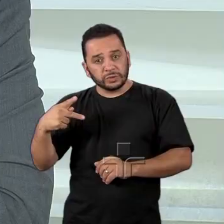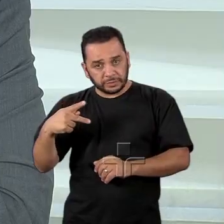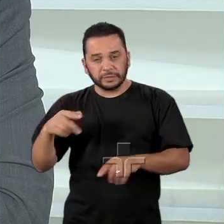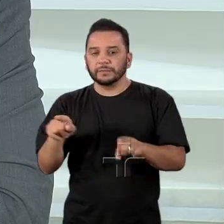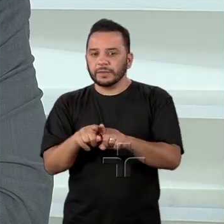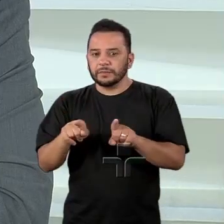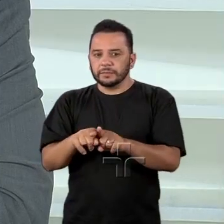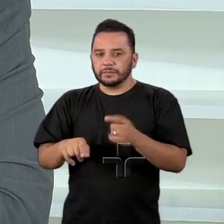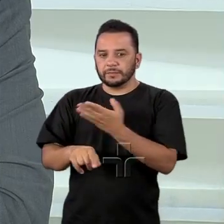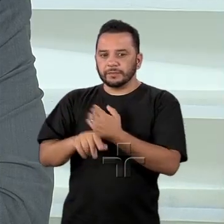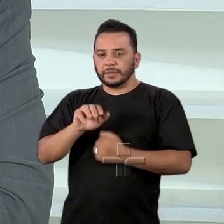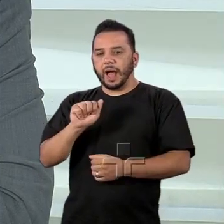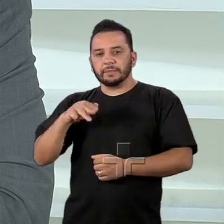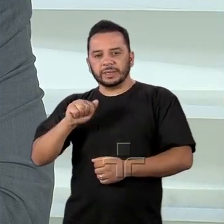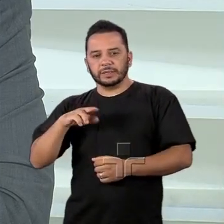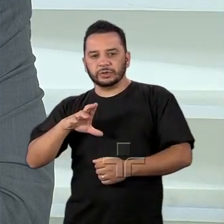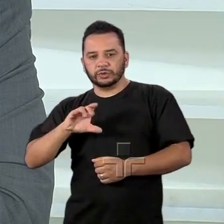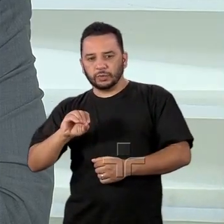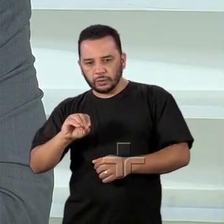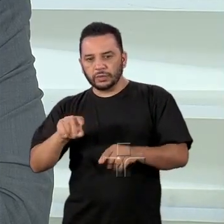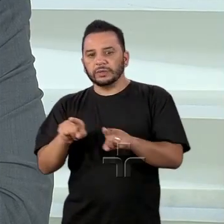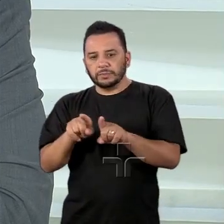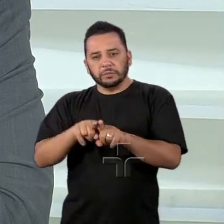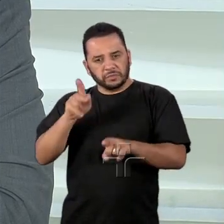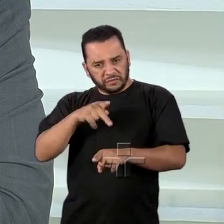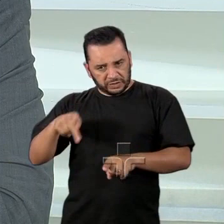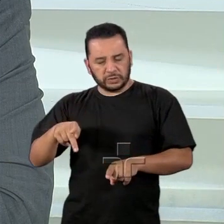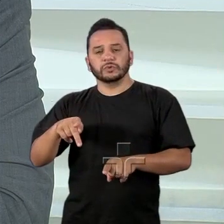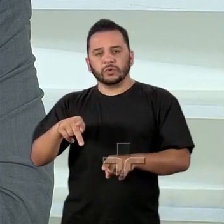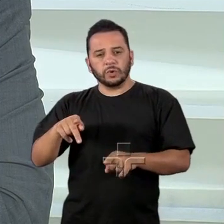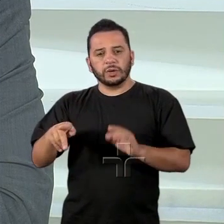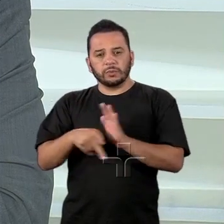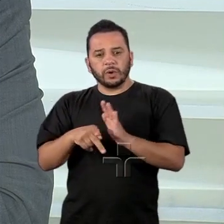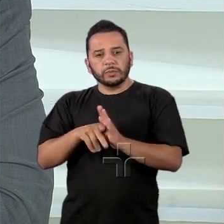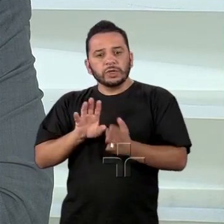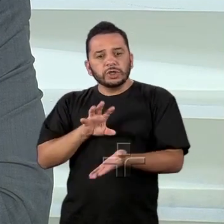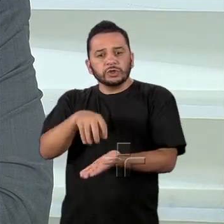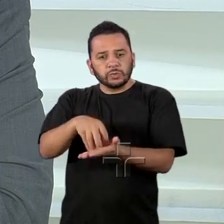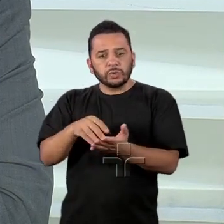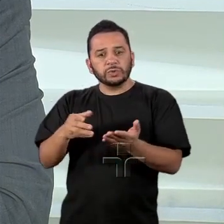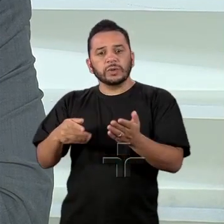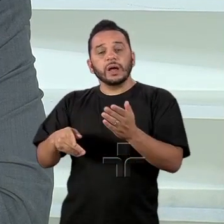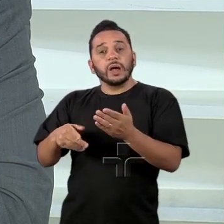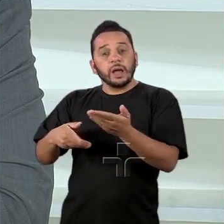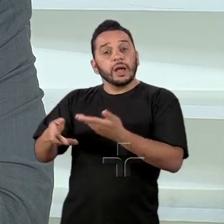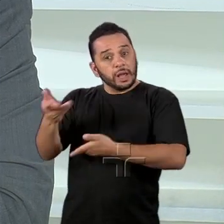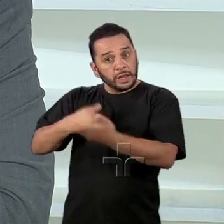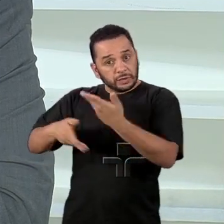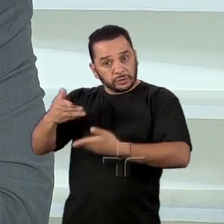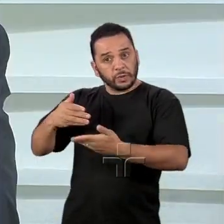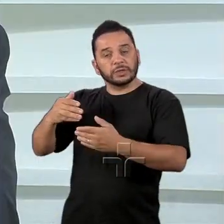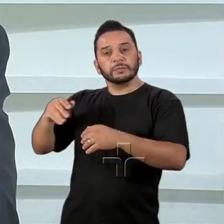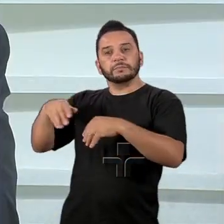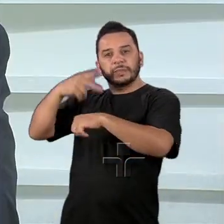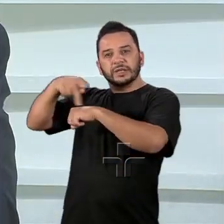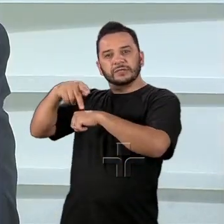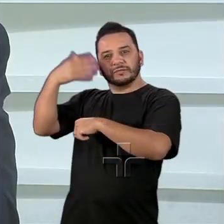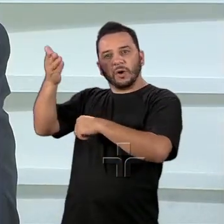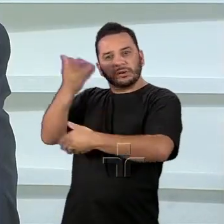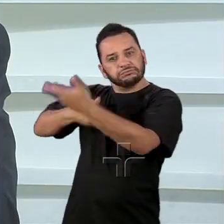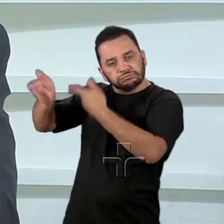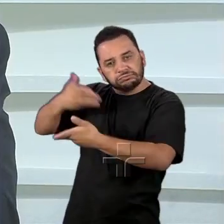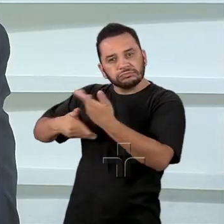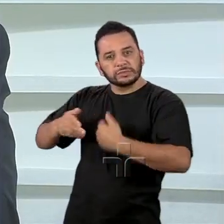Amâncio Jorge de Oliveira, professor titular do Instituto de Relações Internacionais da USP, Giorgio